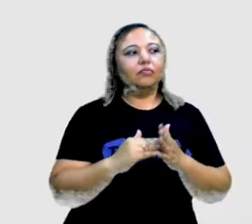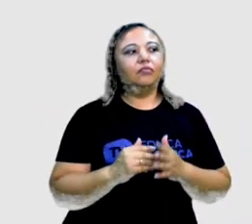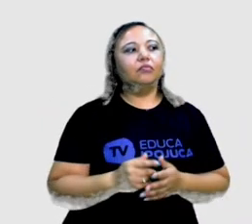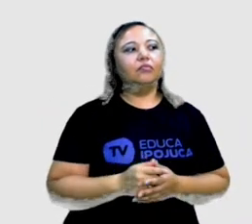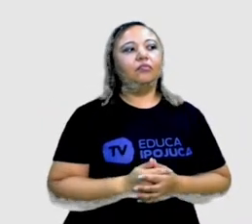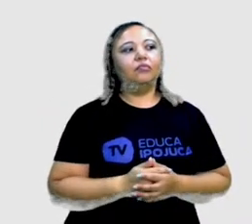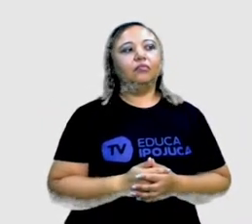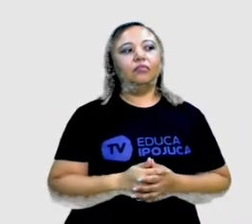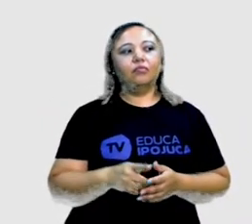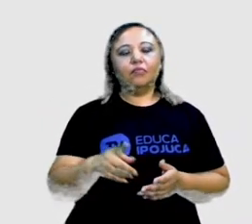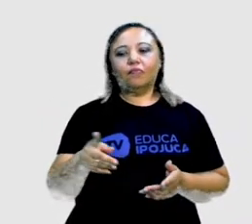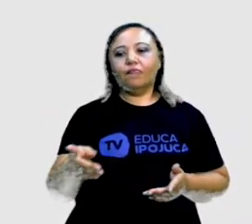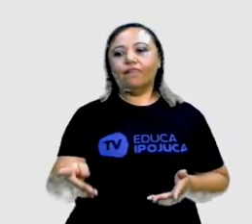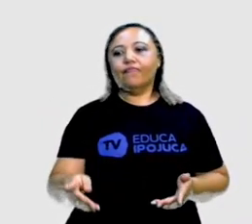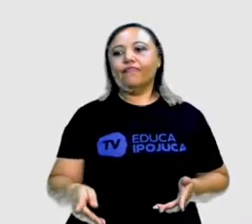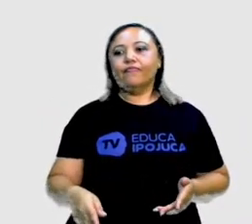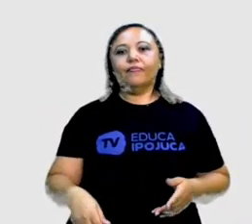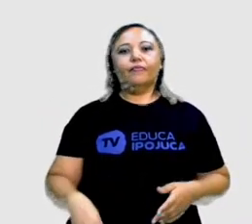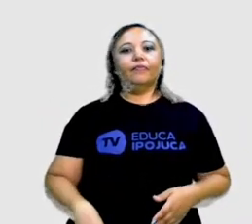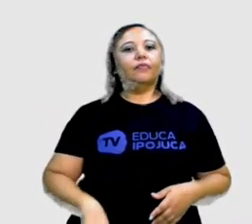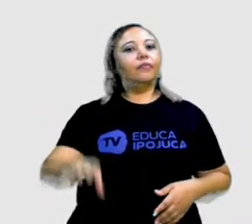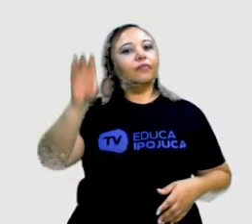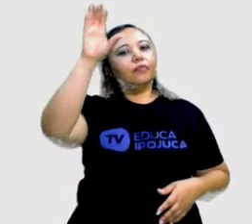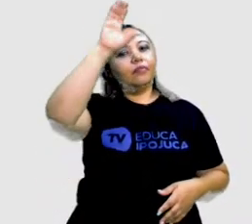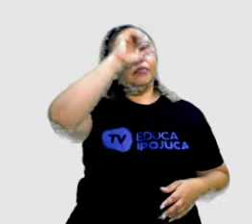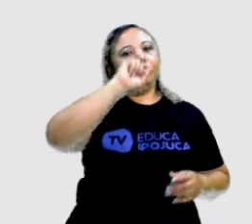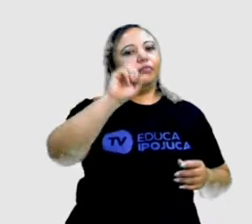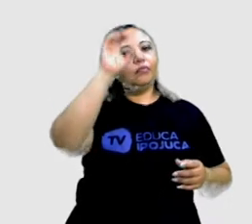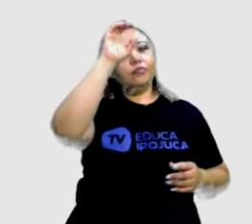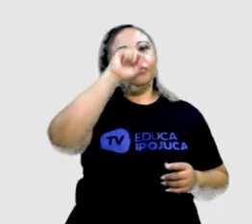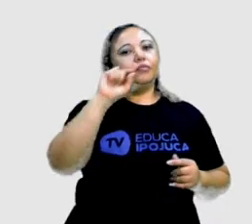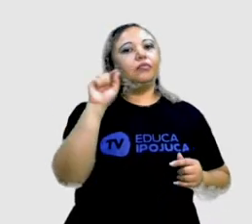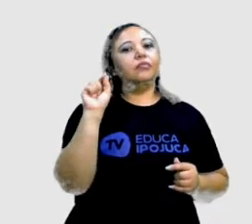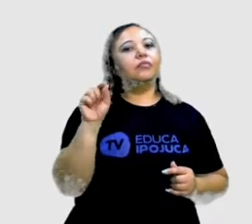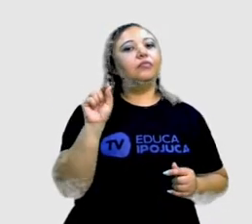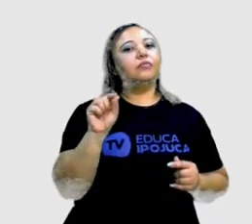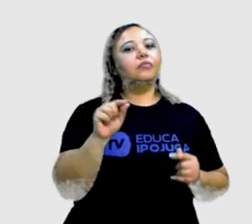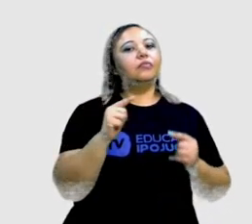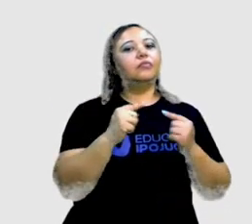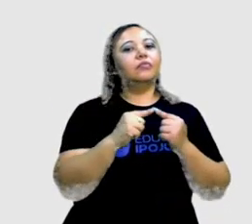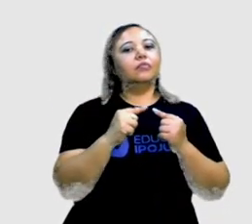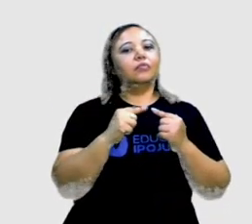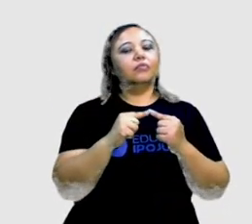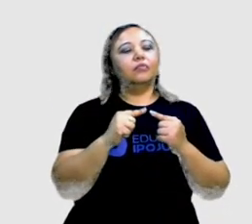A lição mais valiosa do dia já tinha sido experimentada.